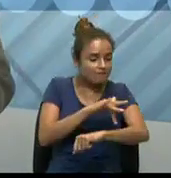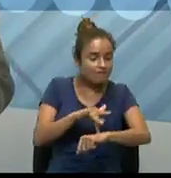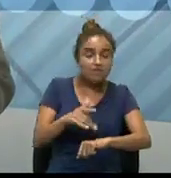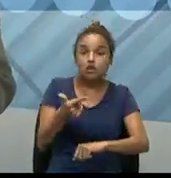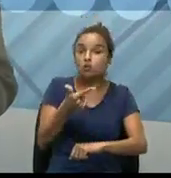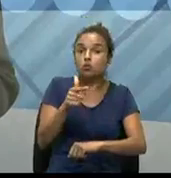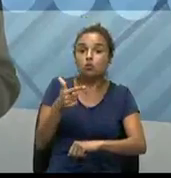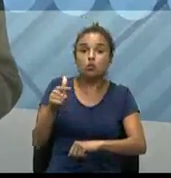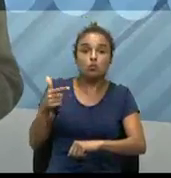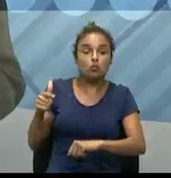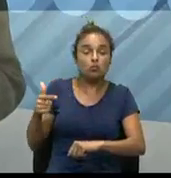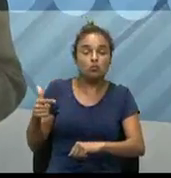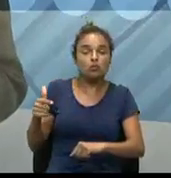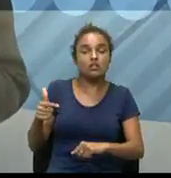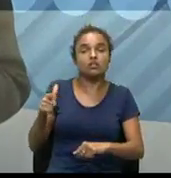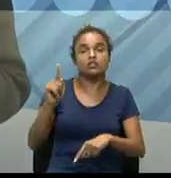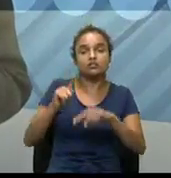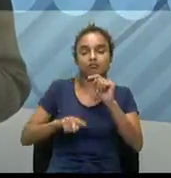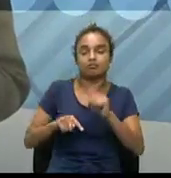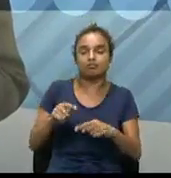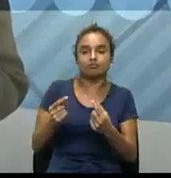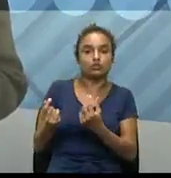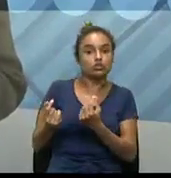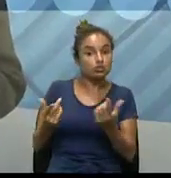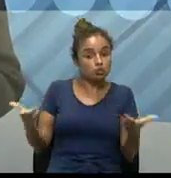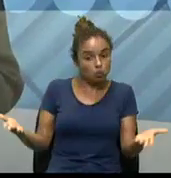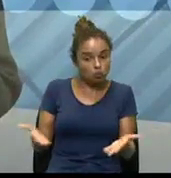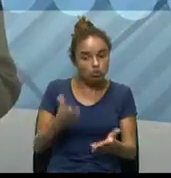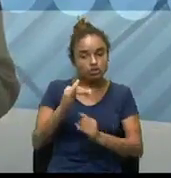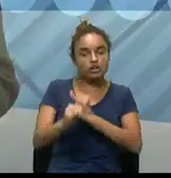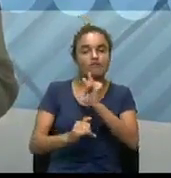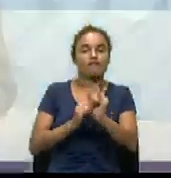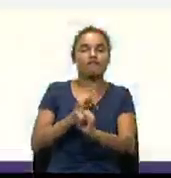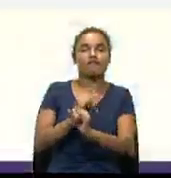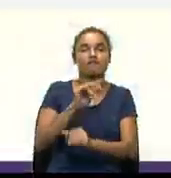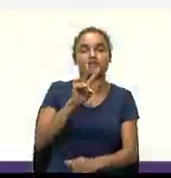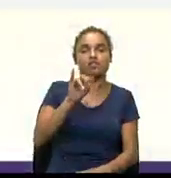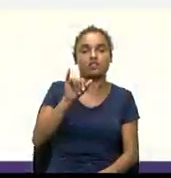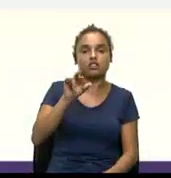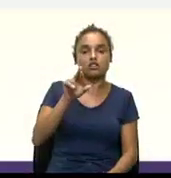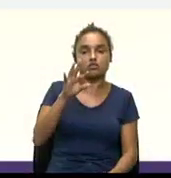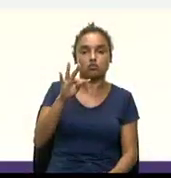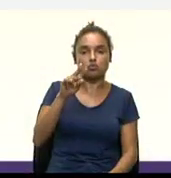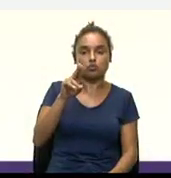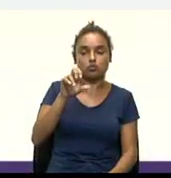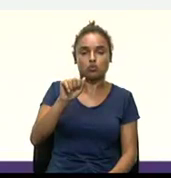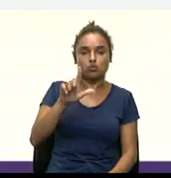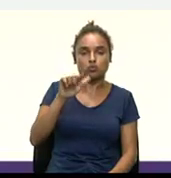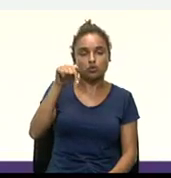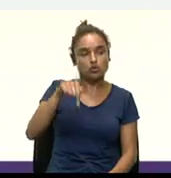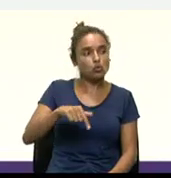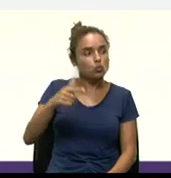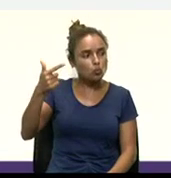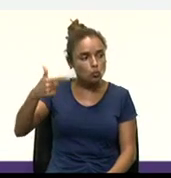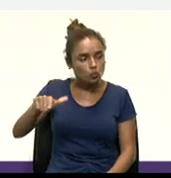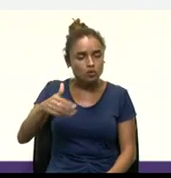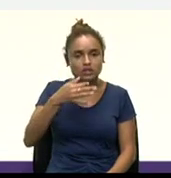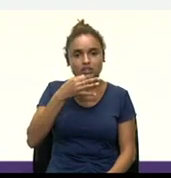com os recursos tecnológicos. E, por último, uma outra vantagem,